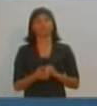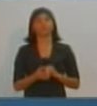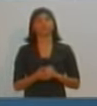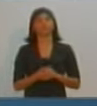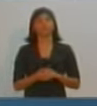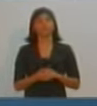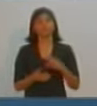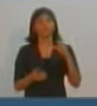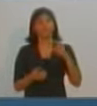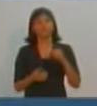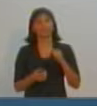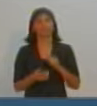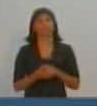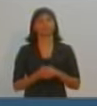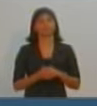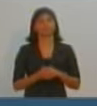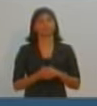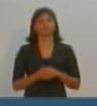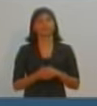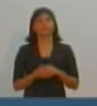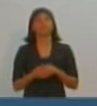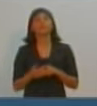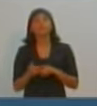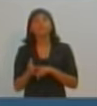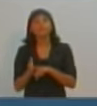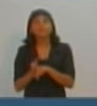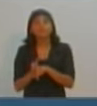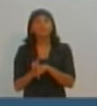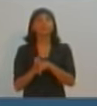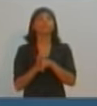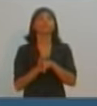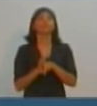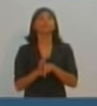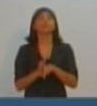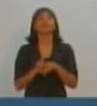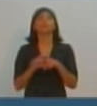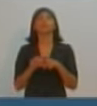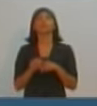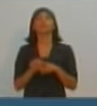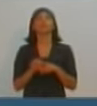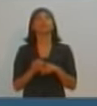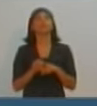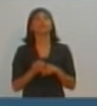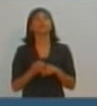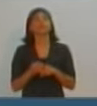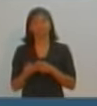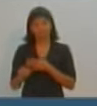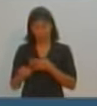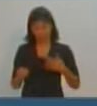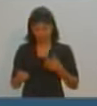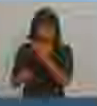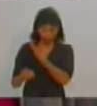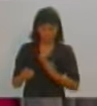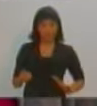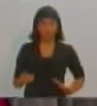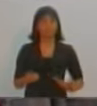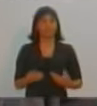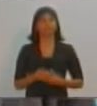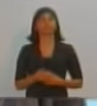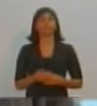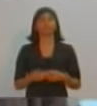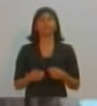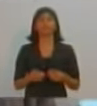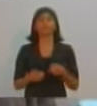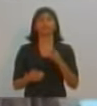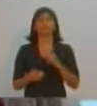Ele fala, então, agora, o tema da pergunta é... Vamos saber o tema da próxima pergunta. Saúde pública? Eu sou